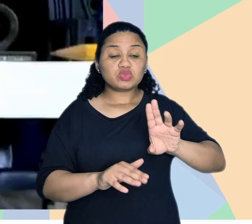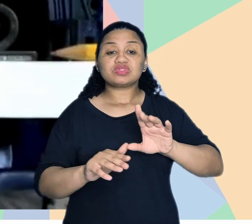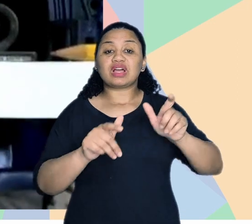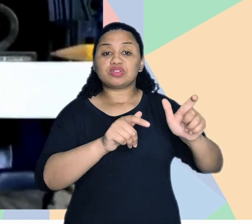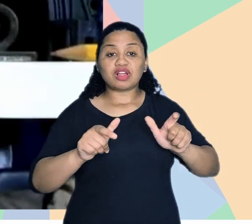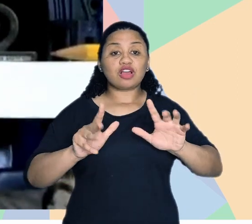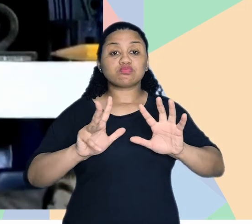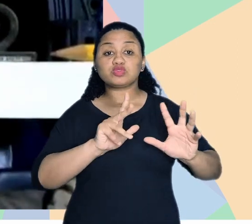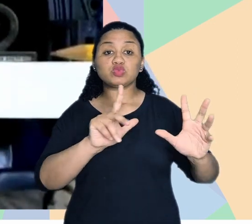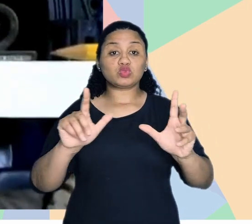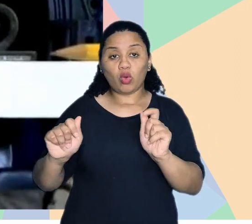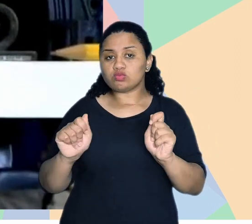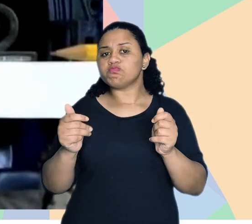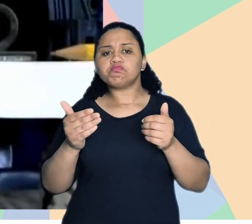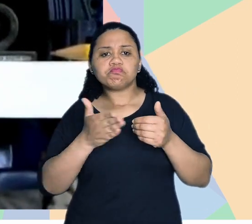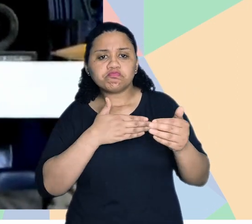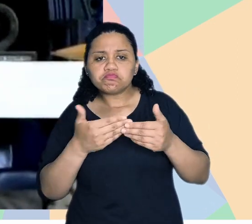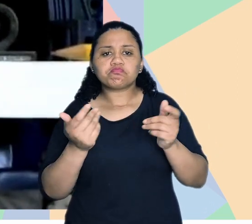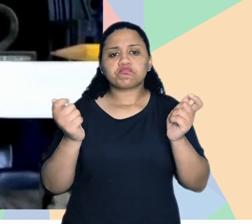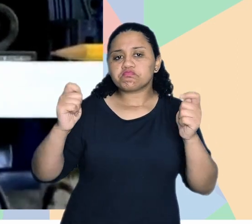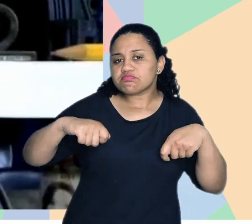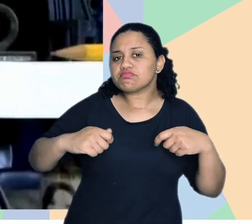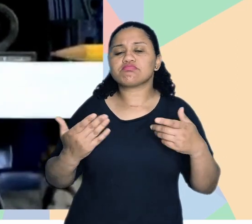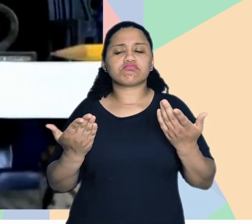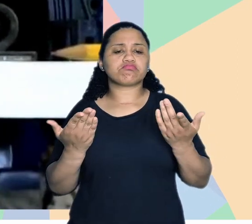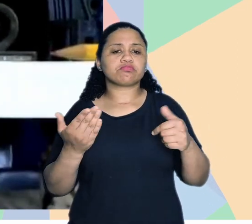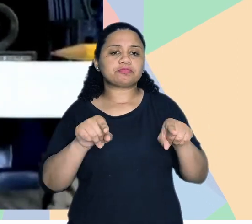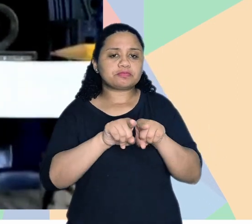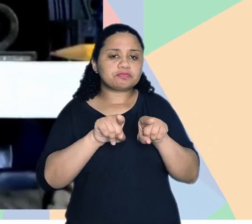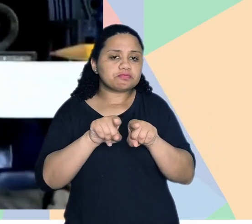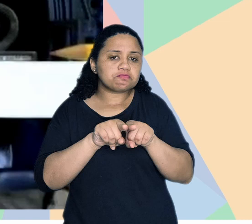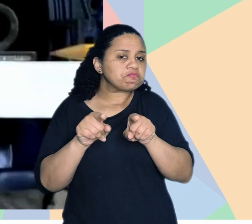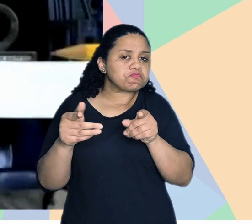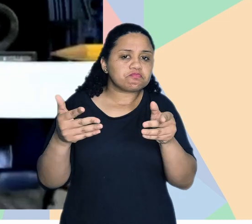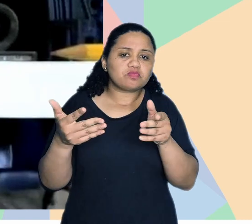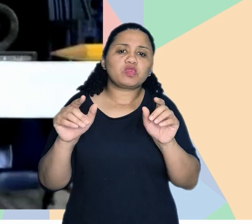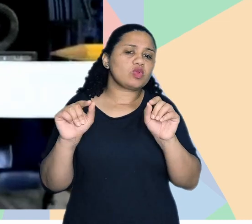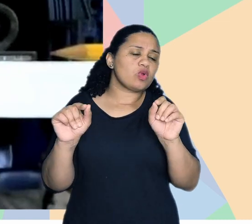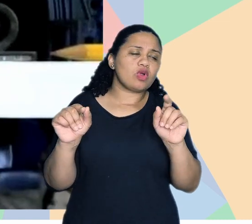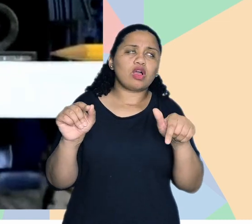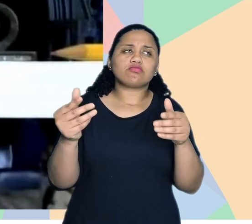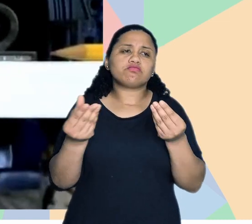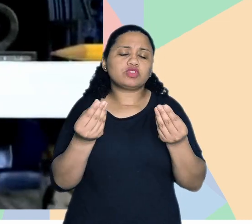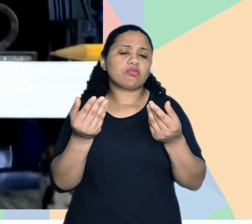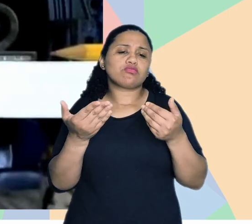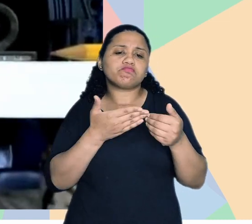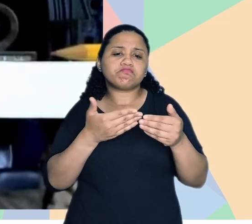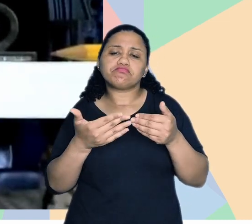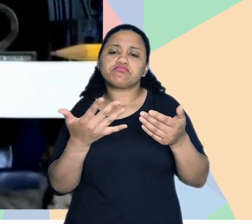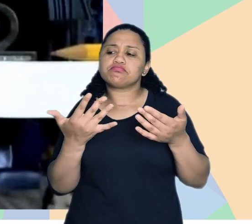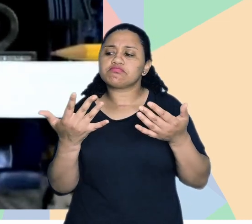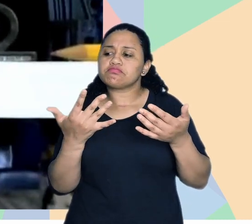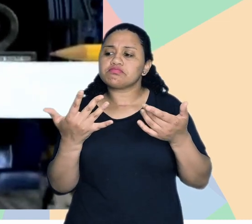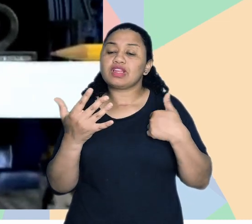espaço por todos. Independente das suas capacidades, né? Independente de